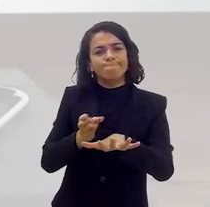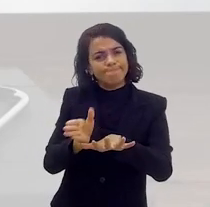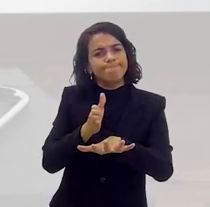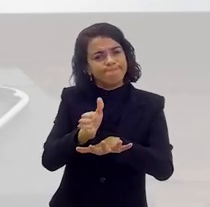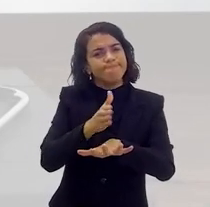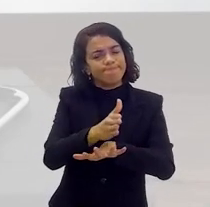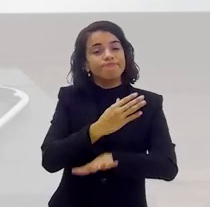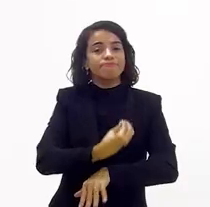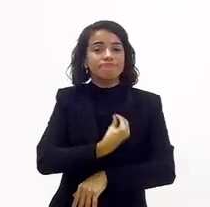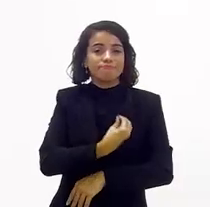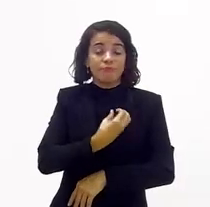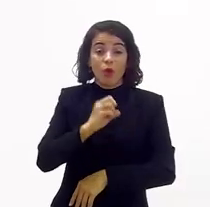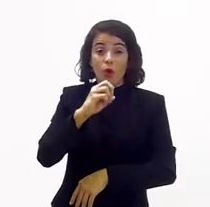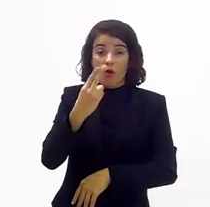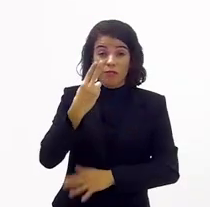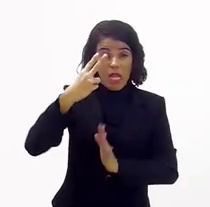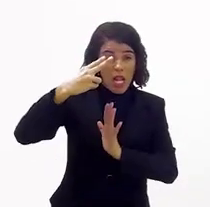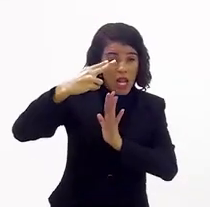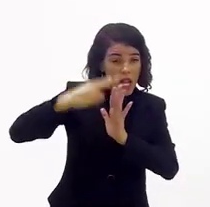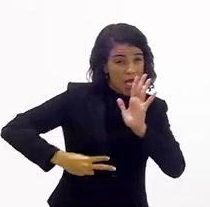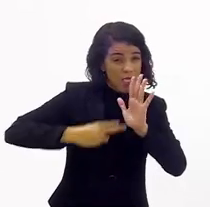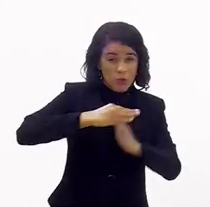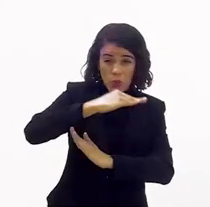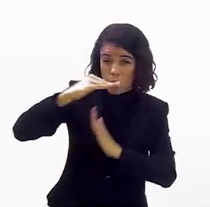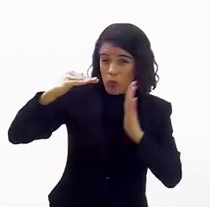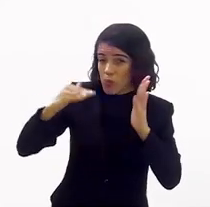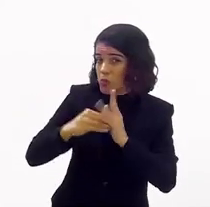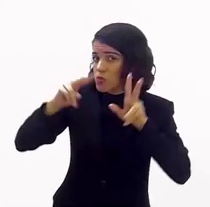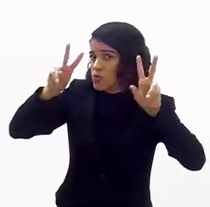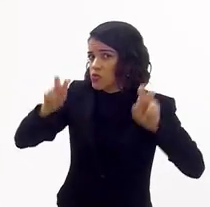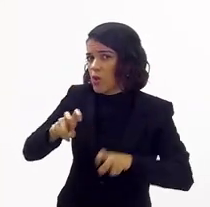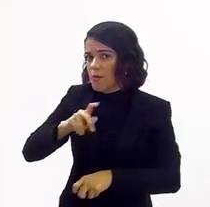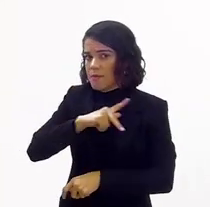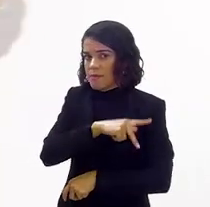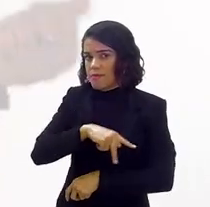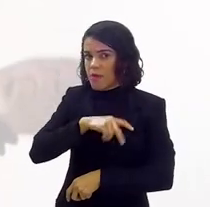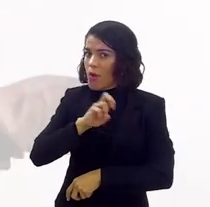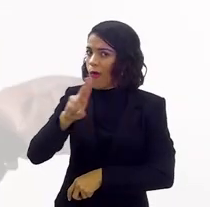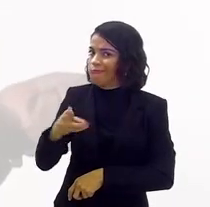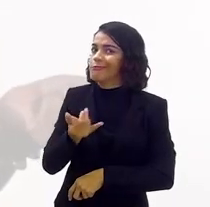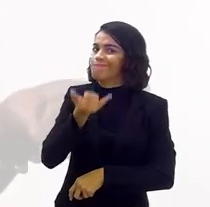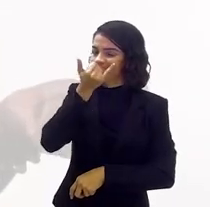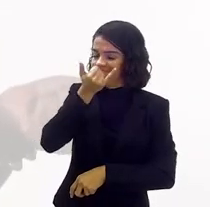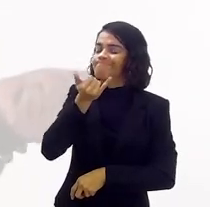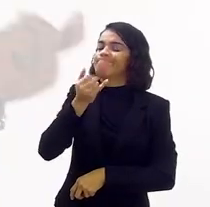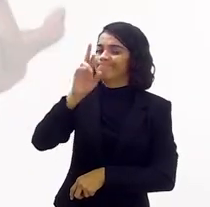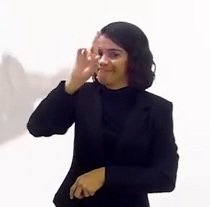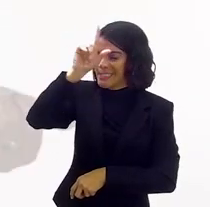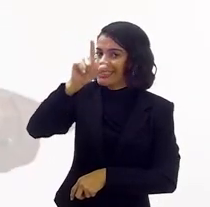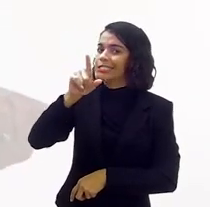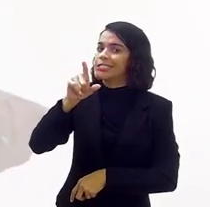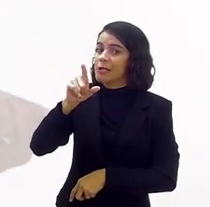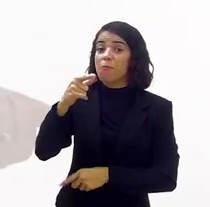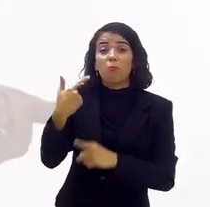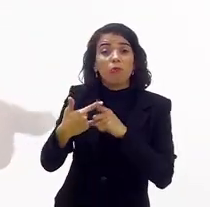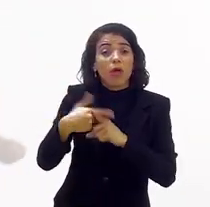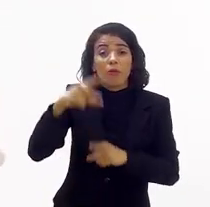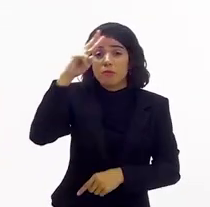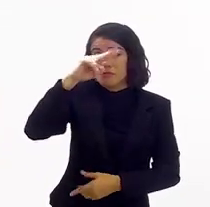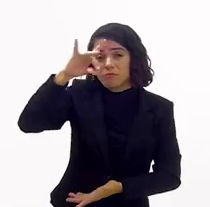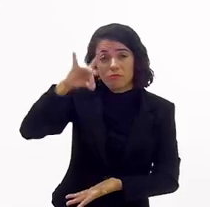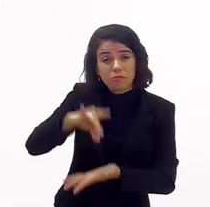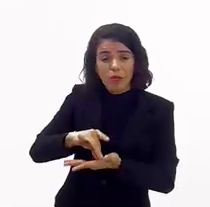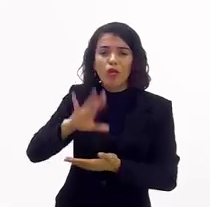Então, você ou você lê tudo sobre ele ou você vai cometer um erro, porque é uma história verídica, né?